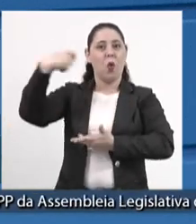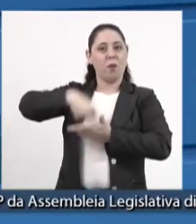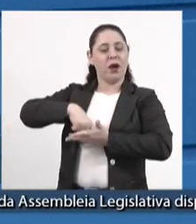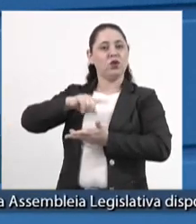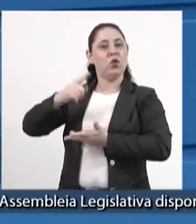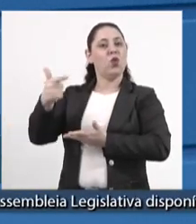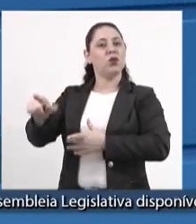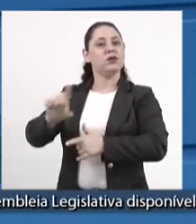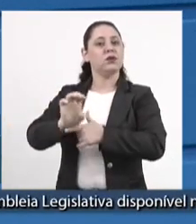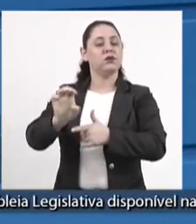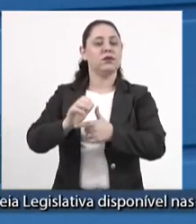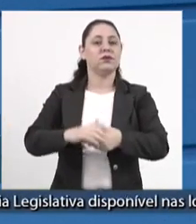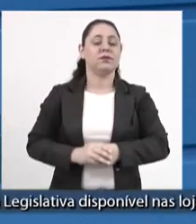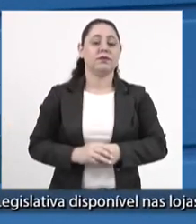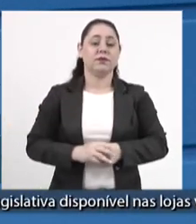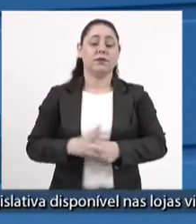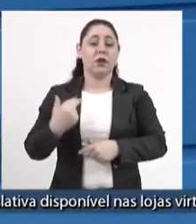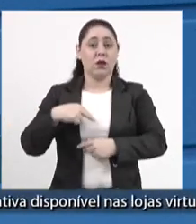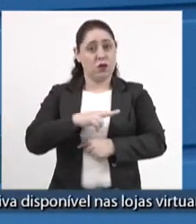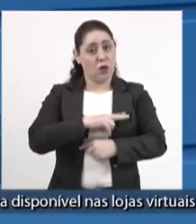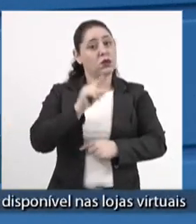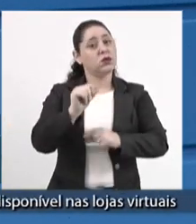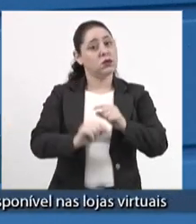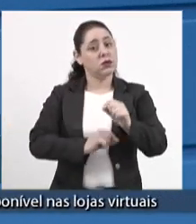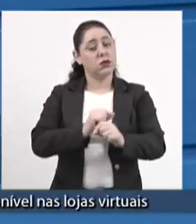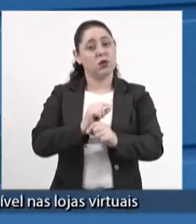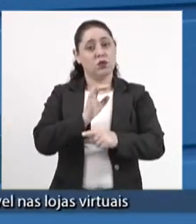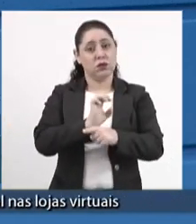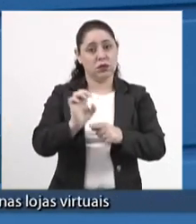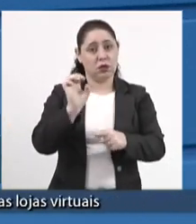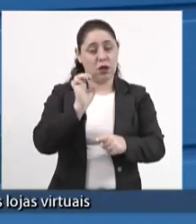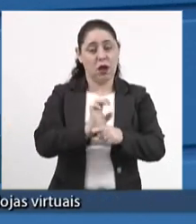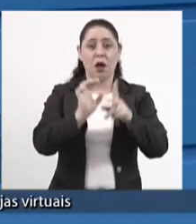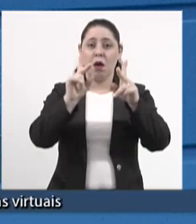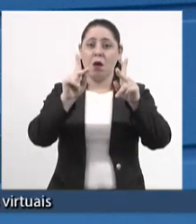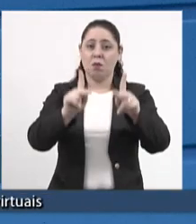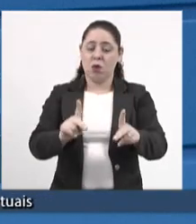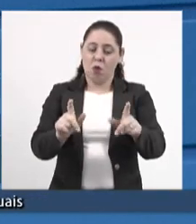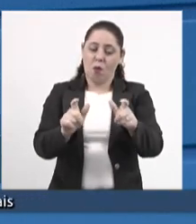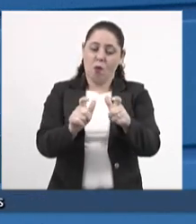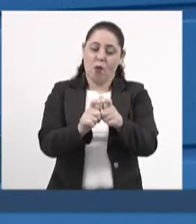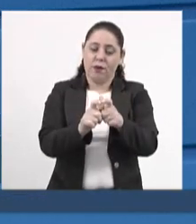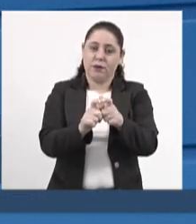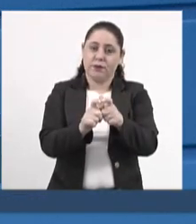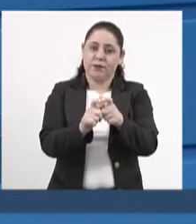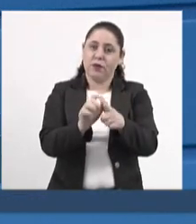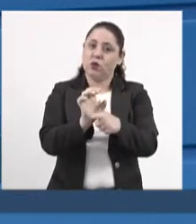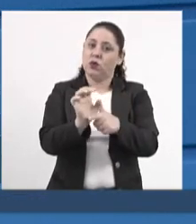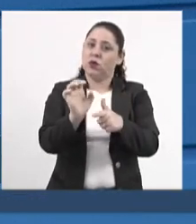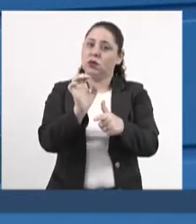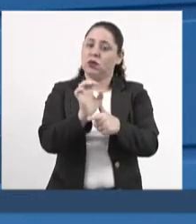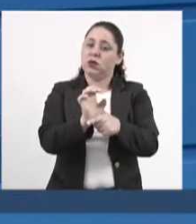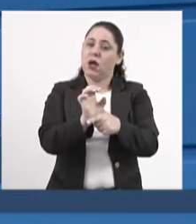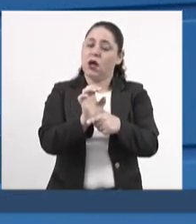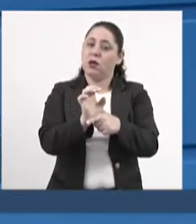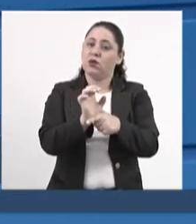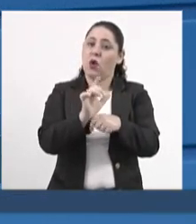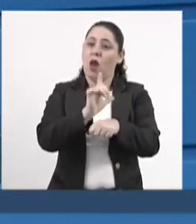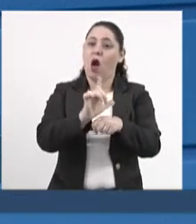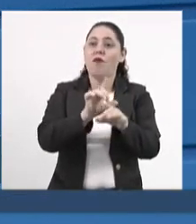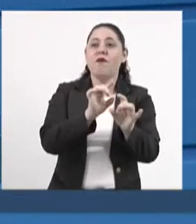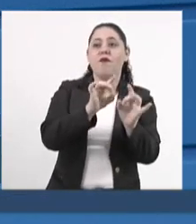Estados, principalmente para nós, que somos um Estado com uma população pequena, um Estado cujo mercado